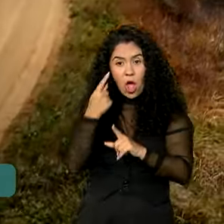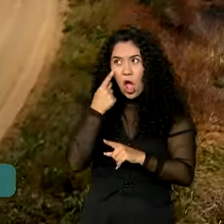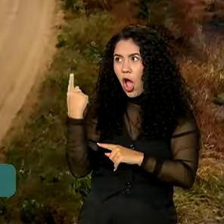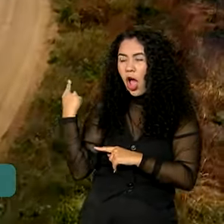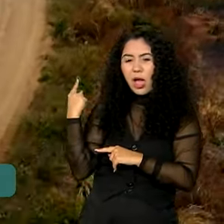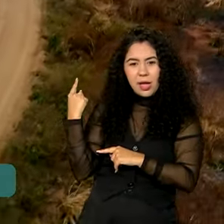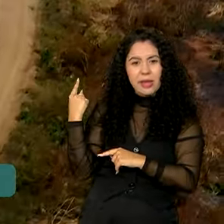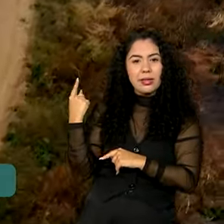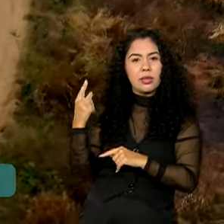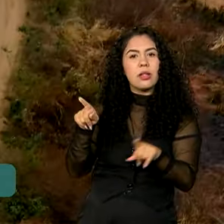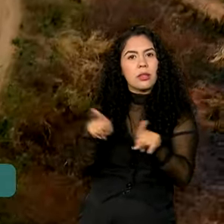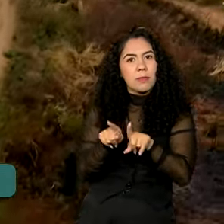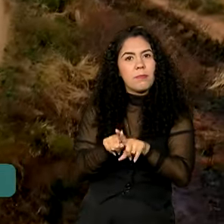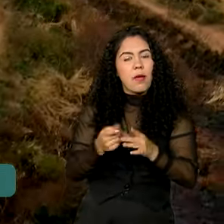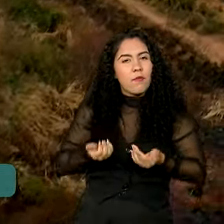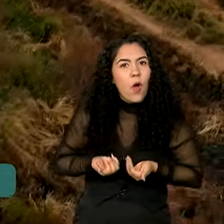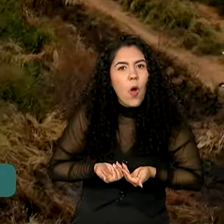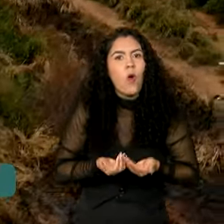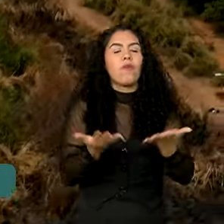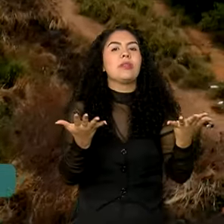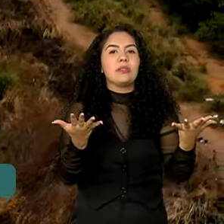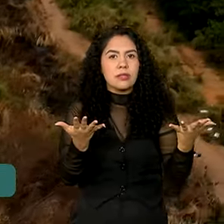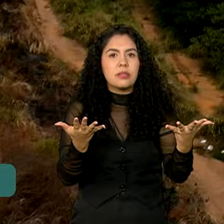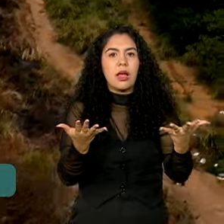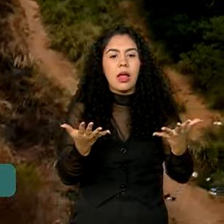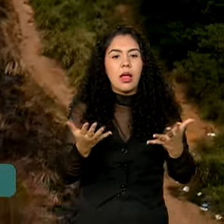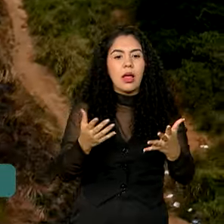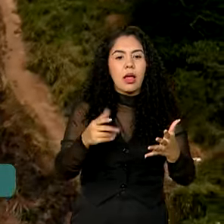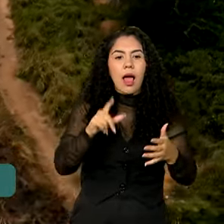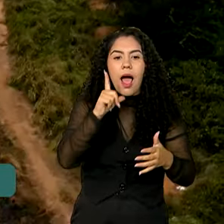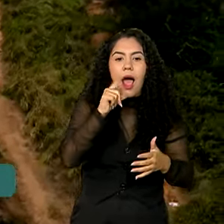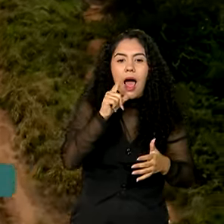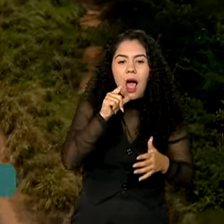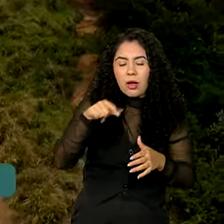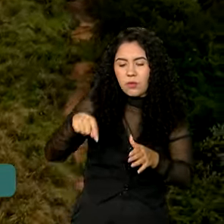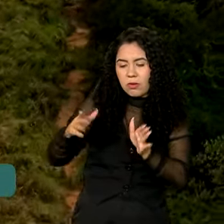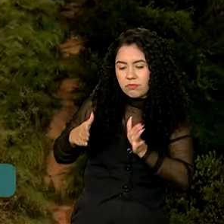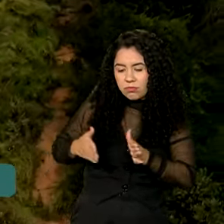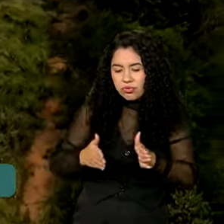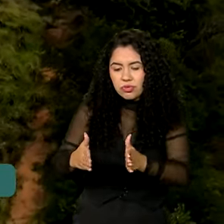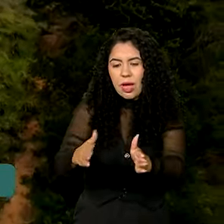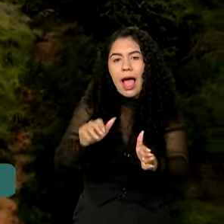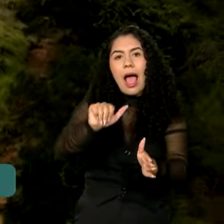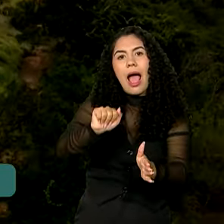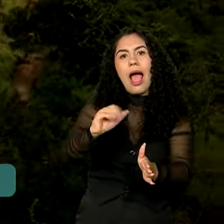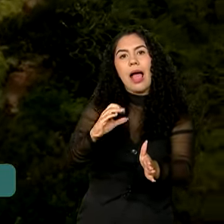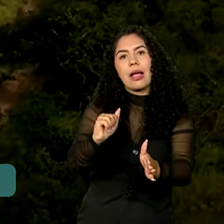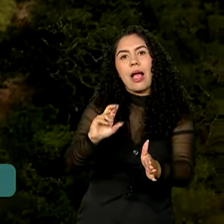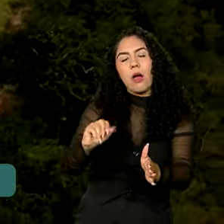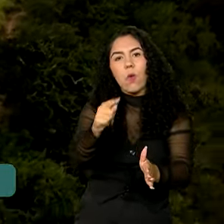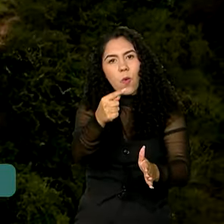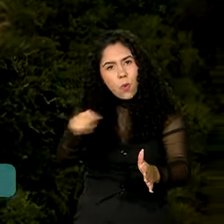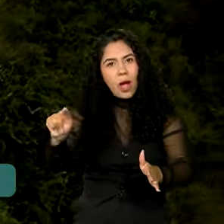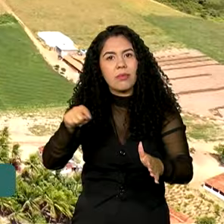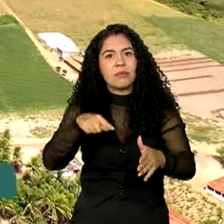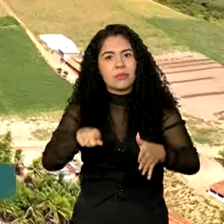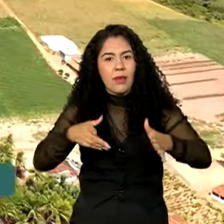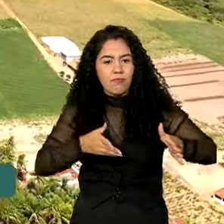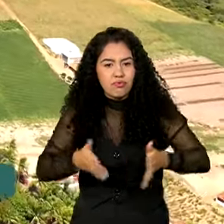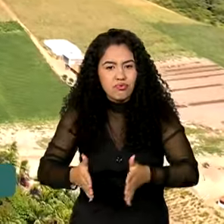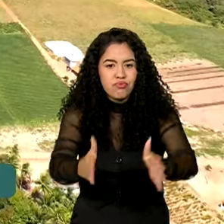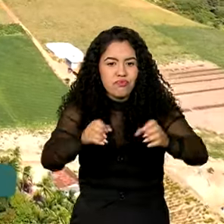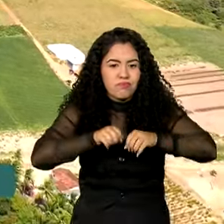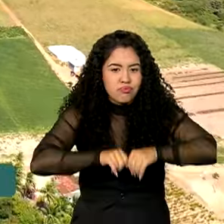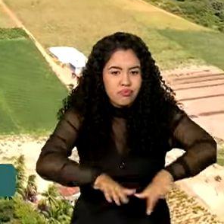vai ser disponibilizada também para o reservatório de Acauã, que é onde se inicia a vertente litorânea.